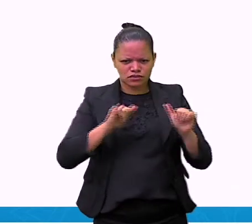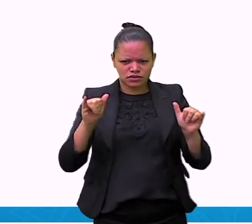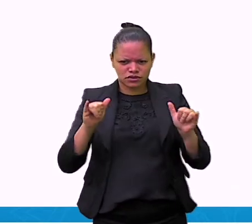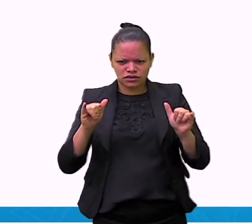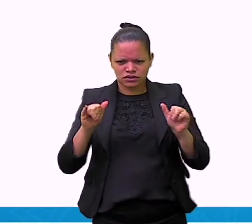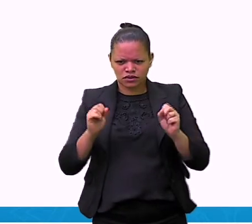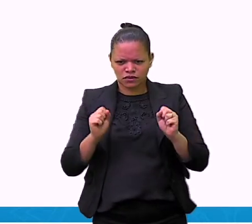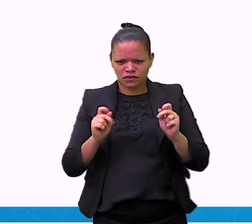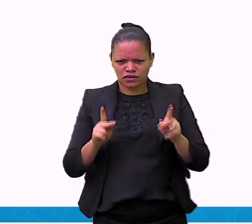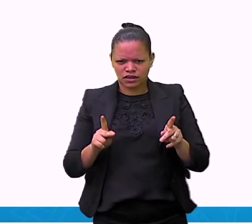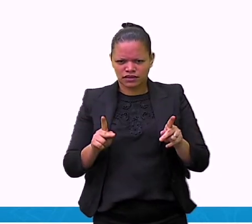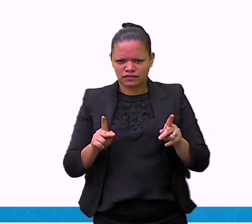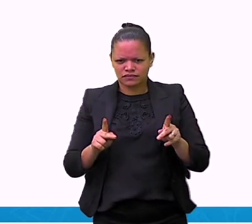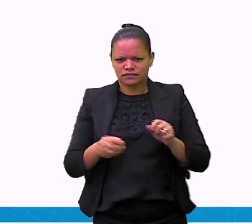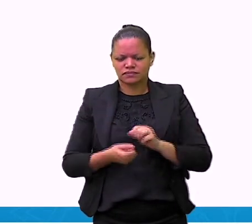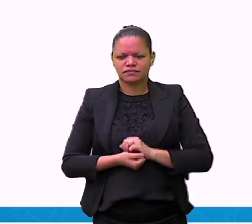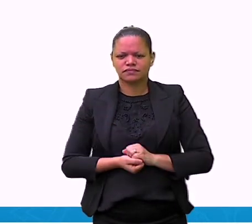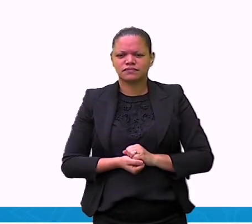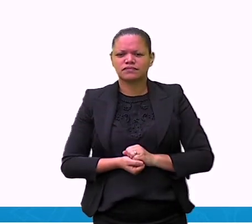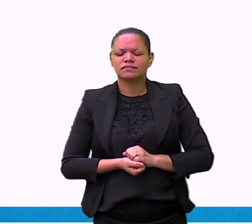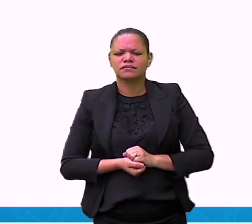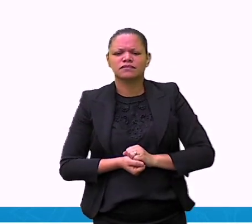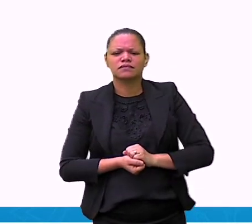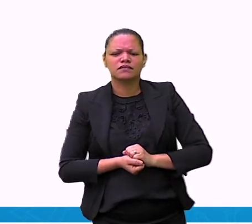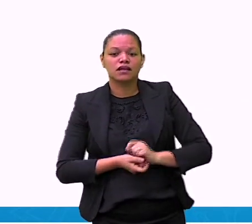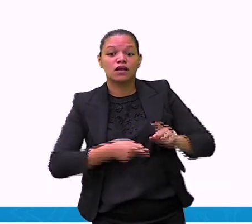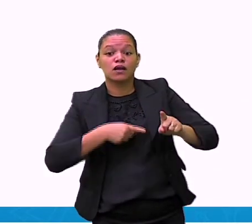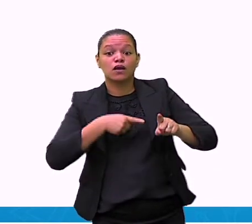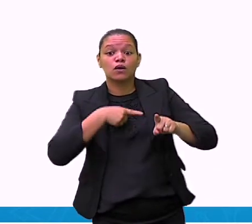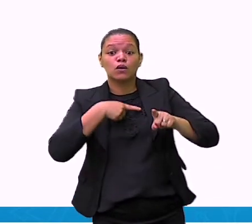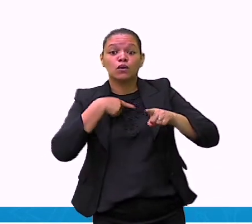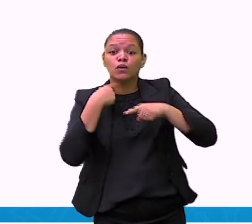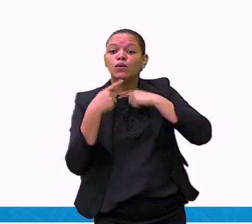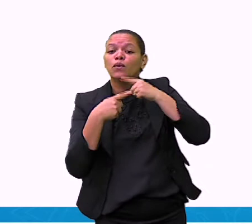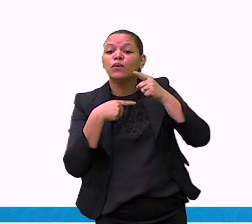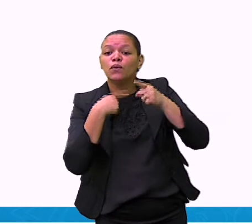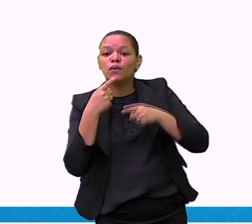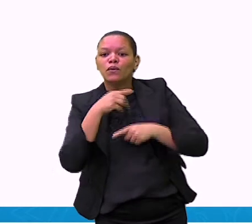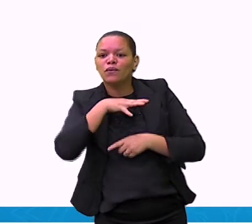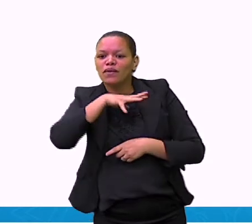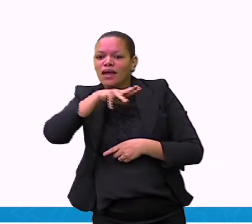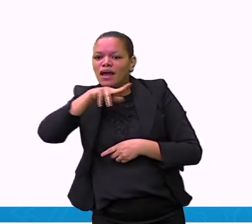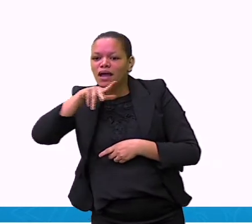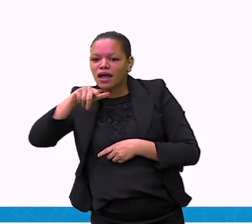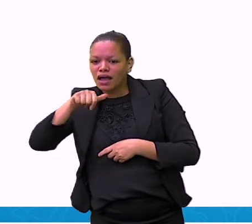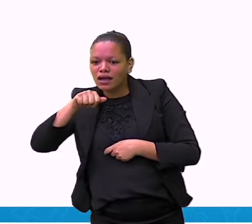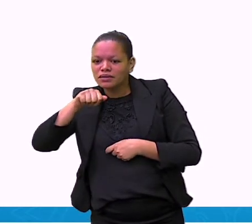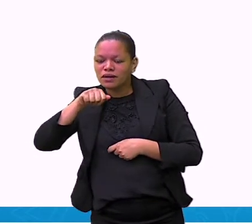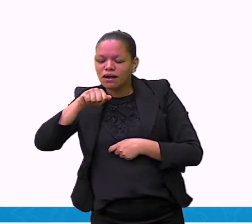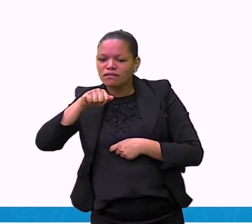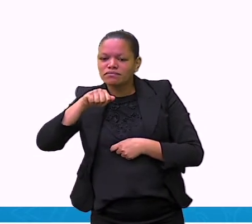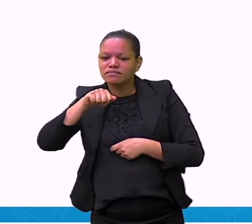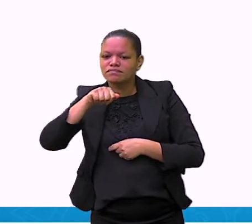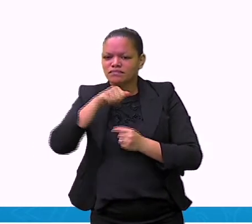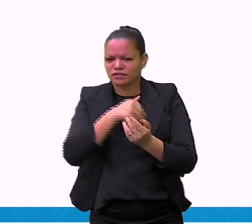Dúvida animal, de 3 de fevereiro de 2021. Agora, eu vou colocar a legenda.